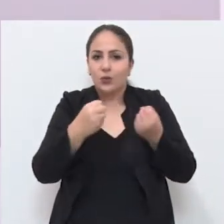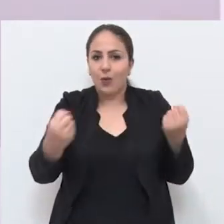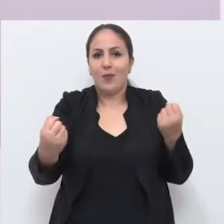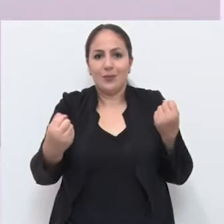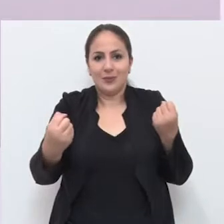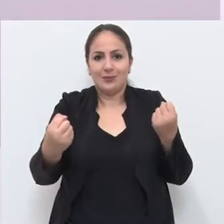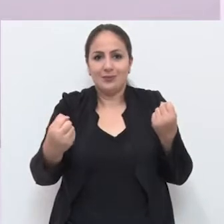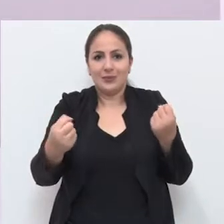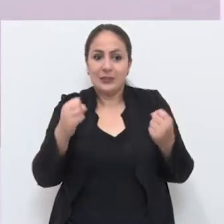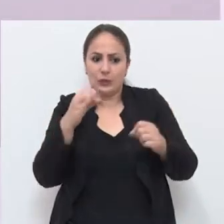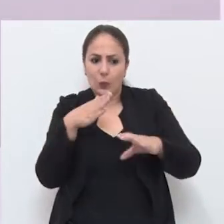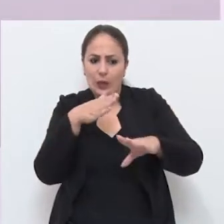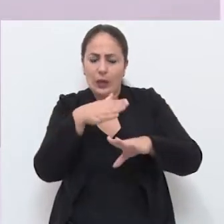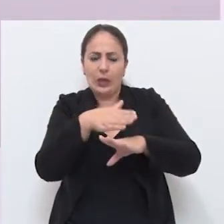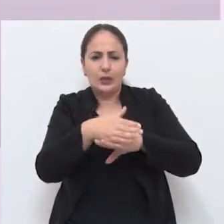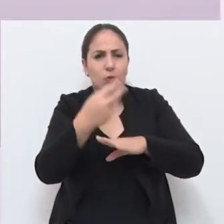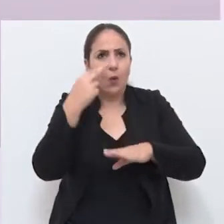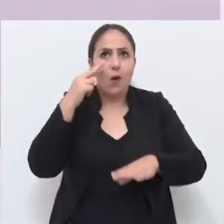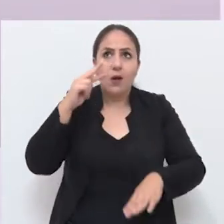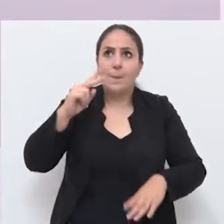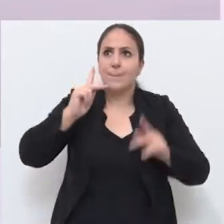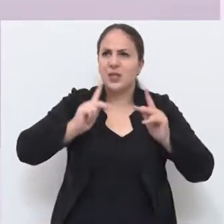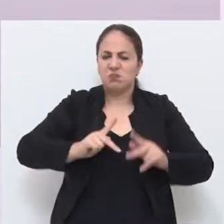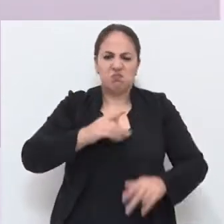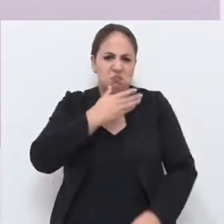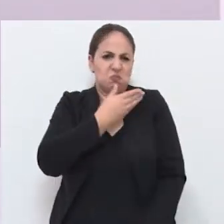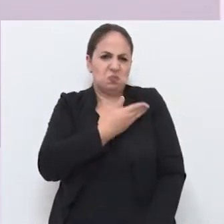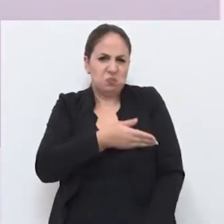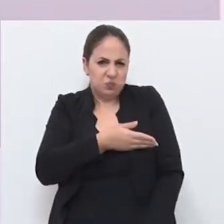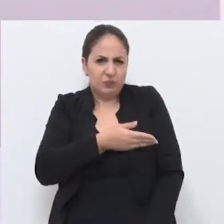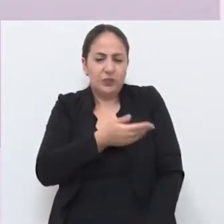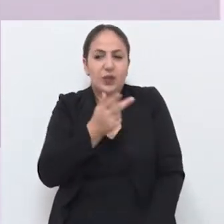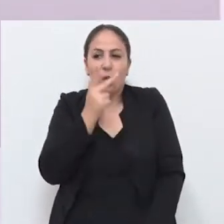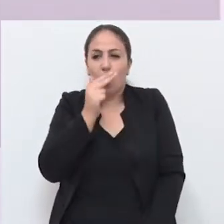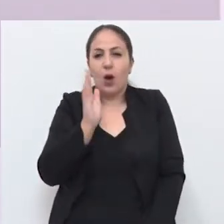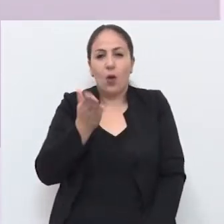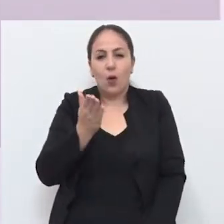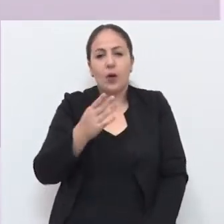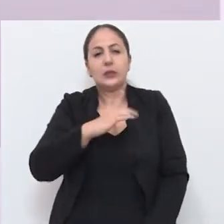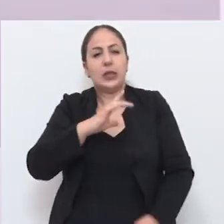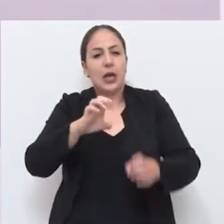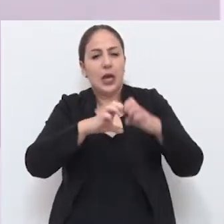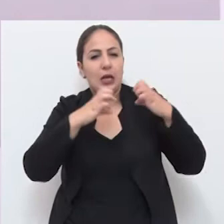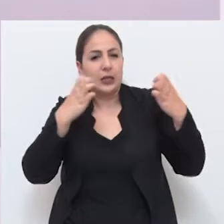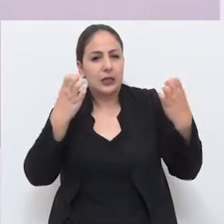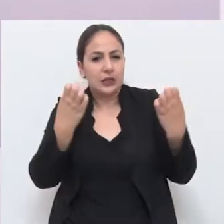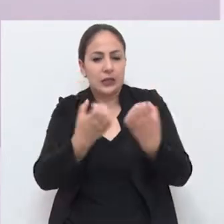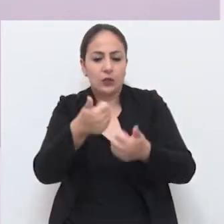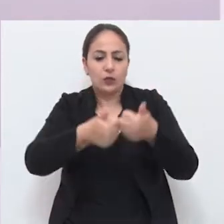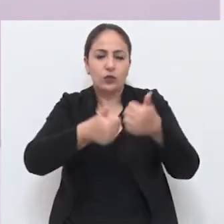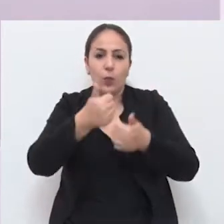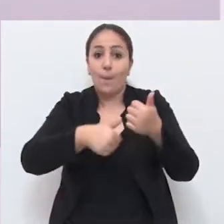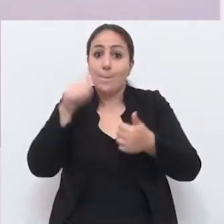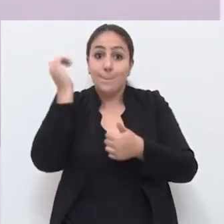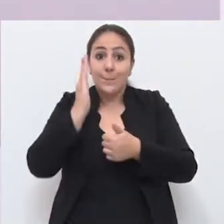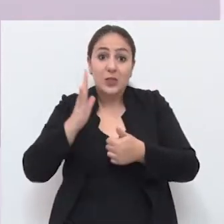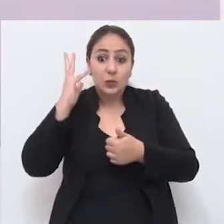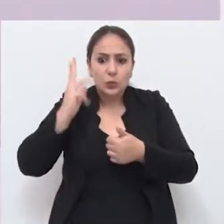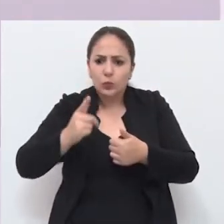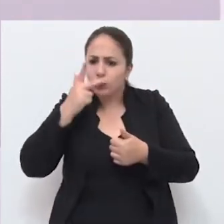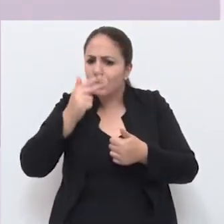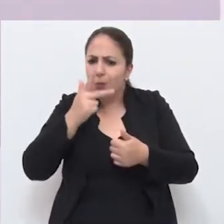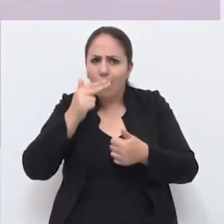monstruoso de grande. Quando tu entra dentro assim, a pessoa que não é acostumada, agora tem as arenas do futebol no Brasil inteiro,